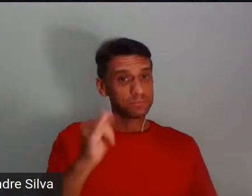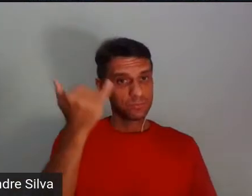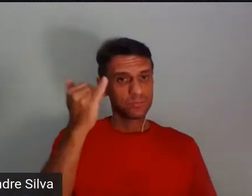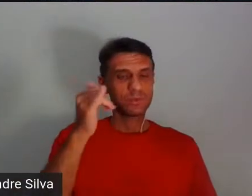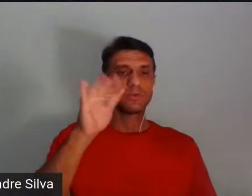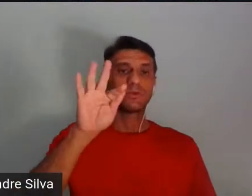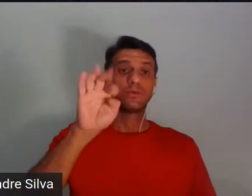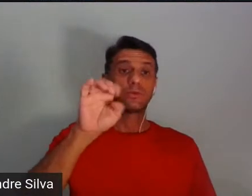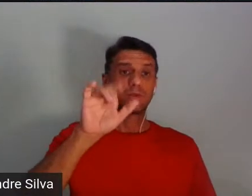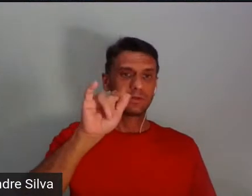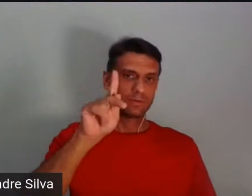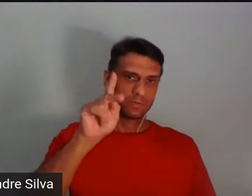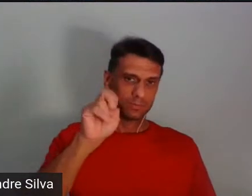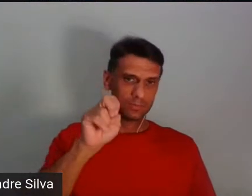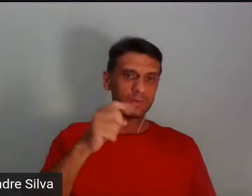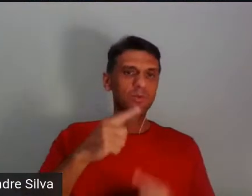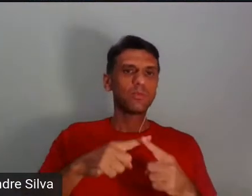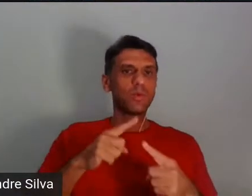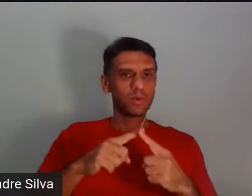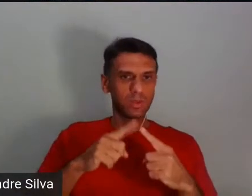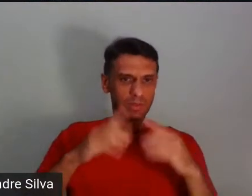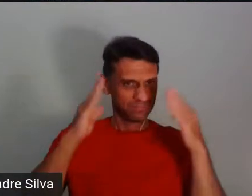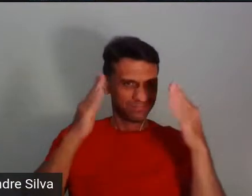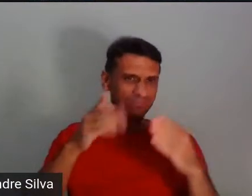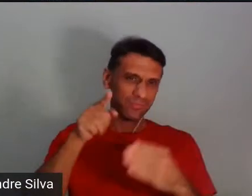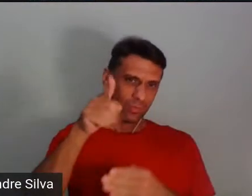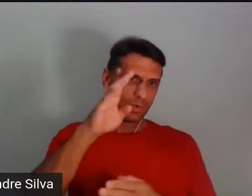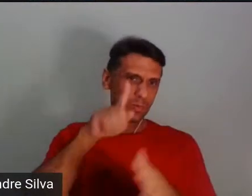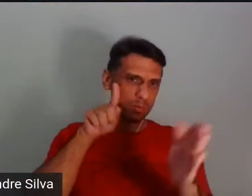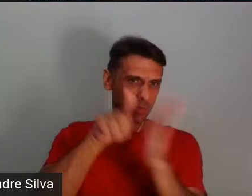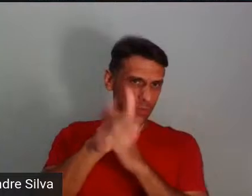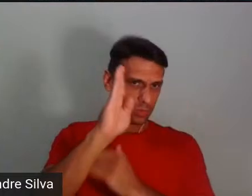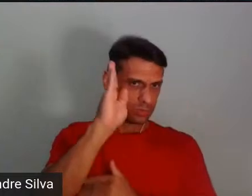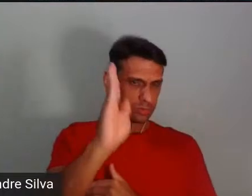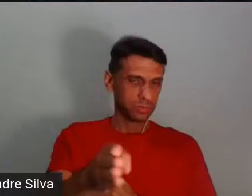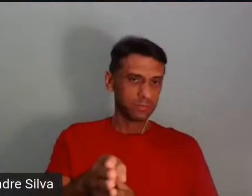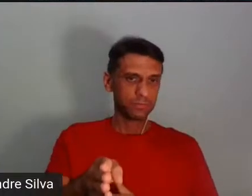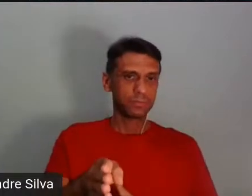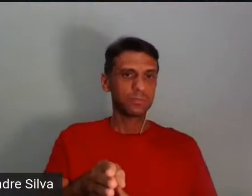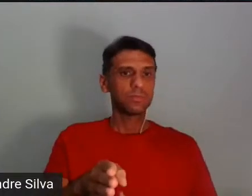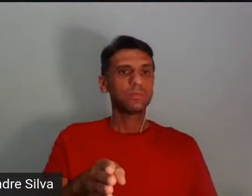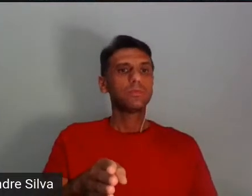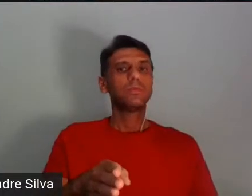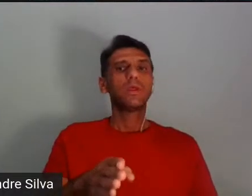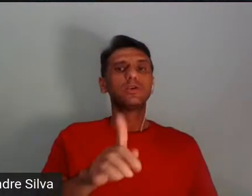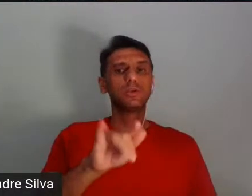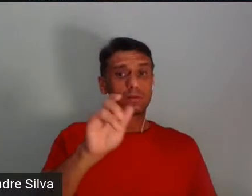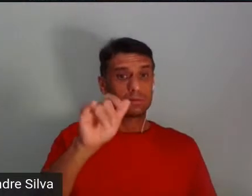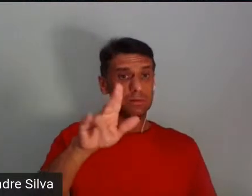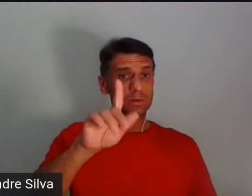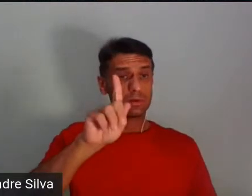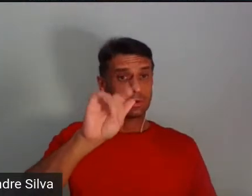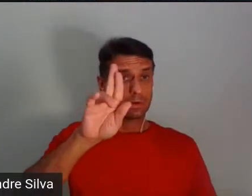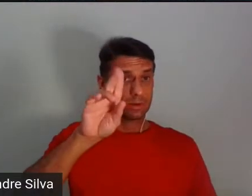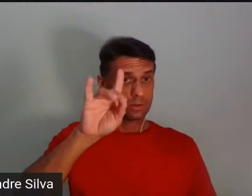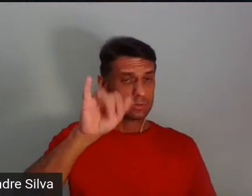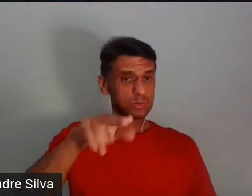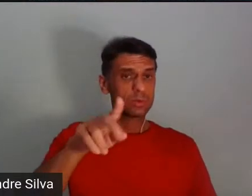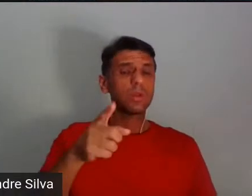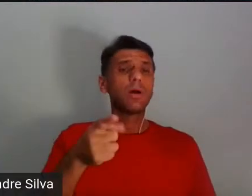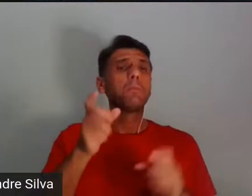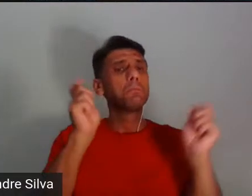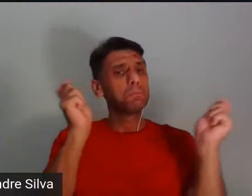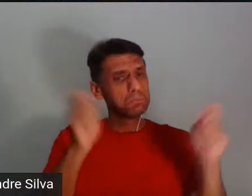porque, digo Felipe, porque está direcionado a você, a Gillian Gardia novamente pergunta que alianças